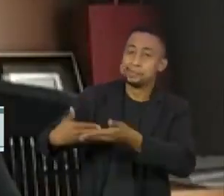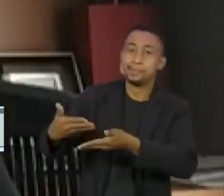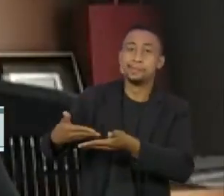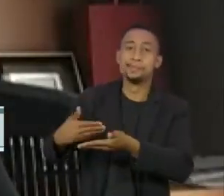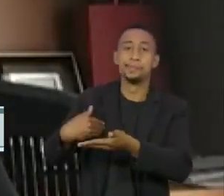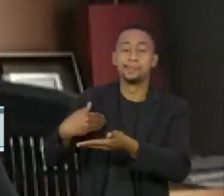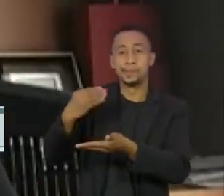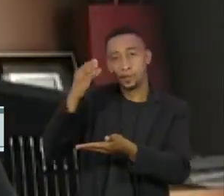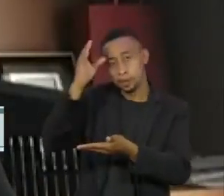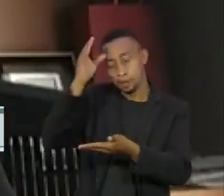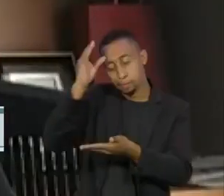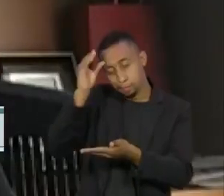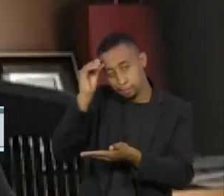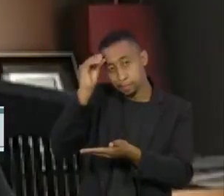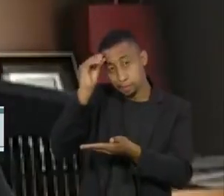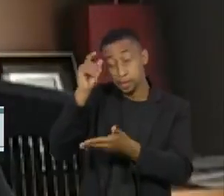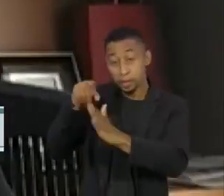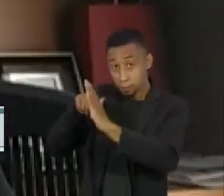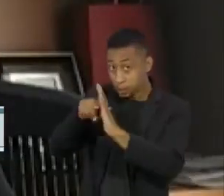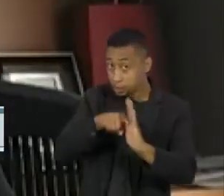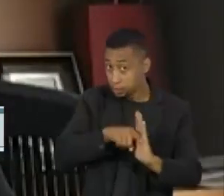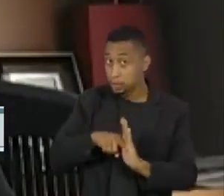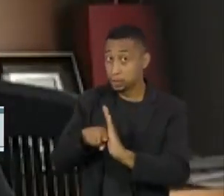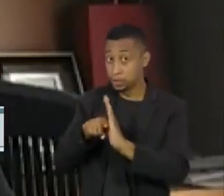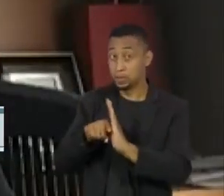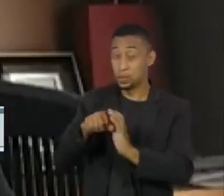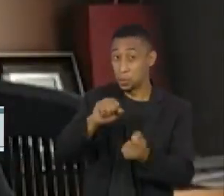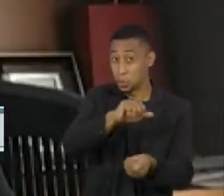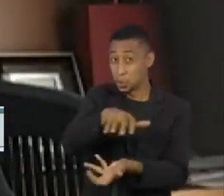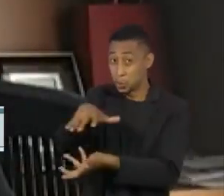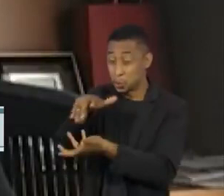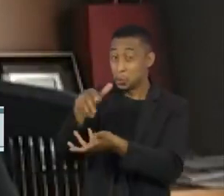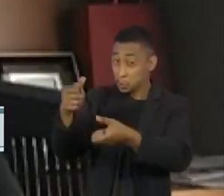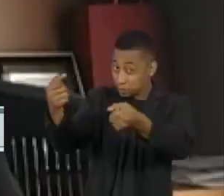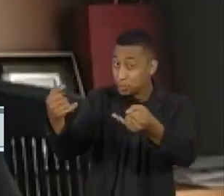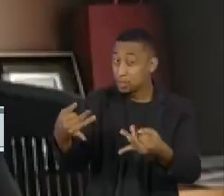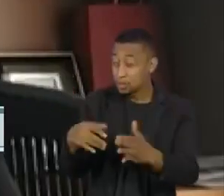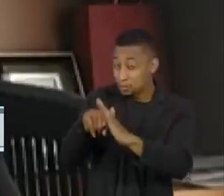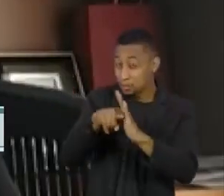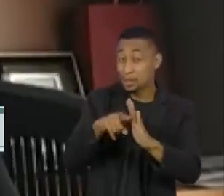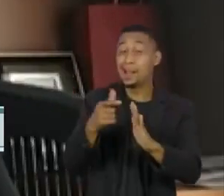publicados recentemente do Banco Mundial que falam em 8, 10 anos de perda.